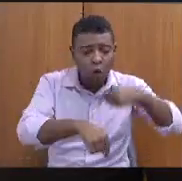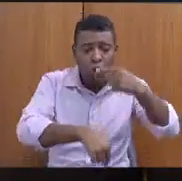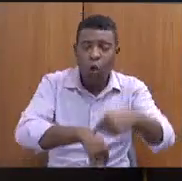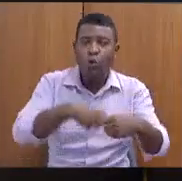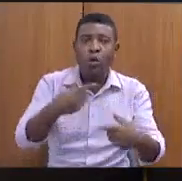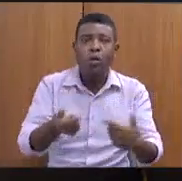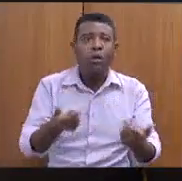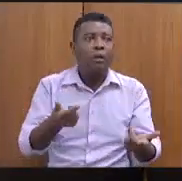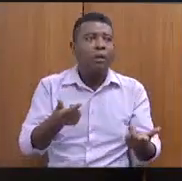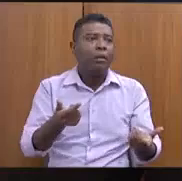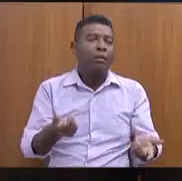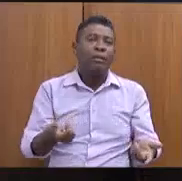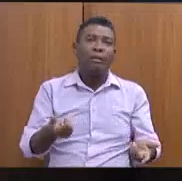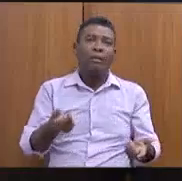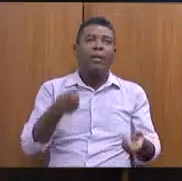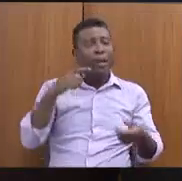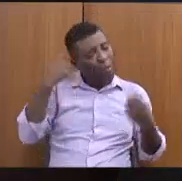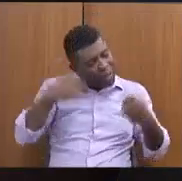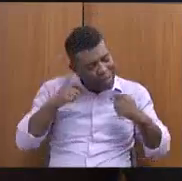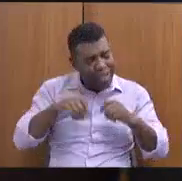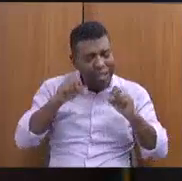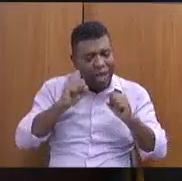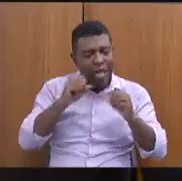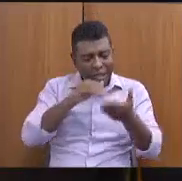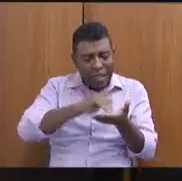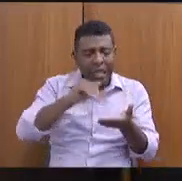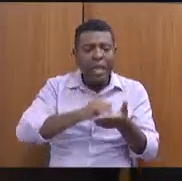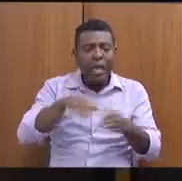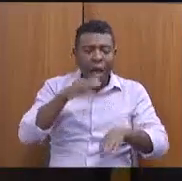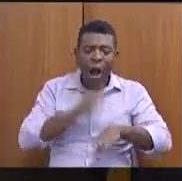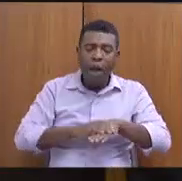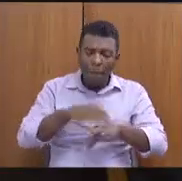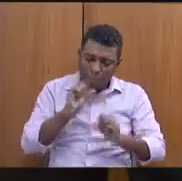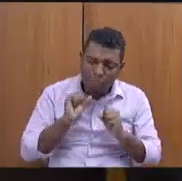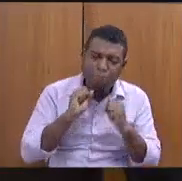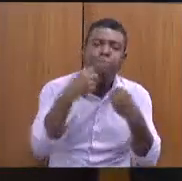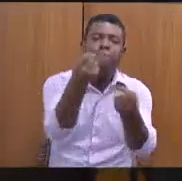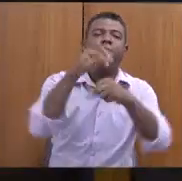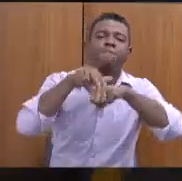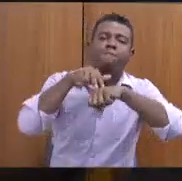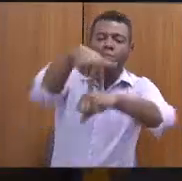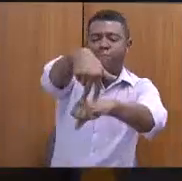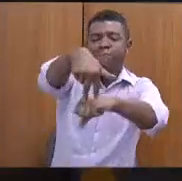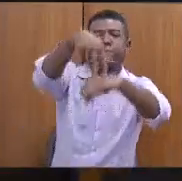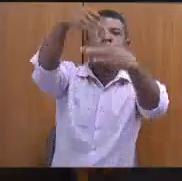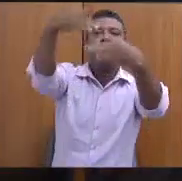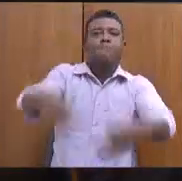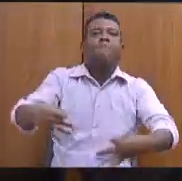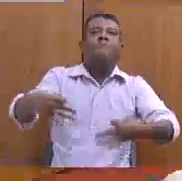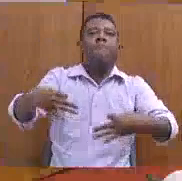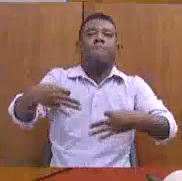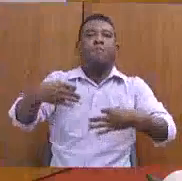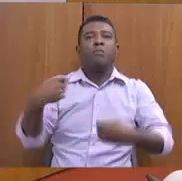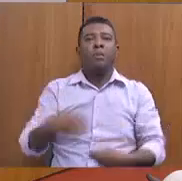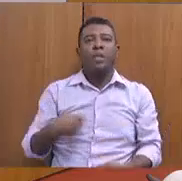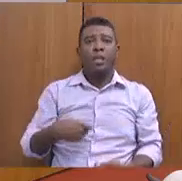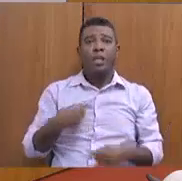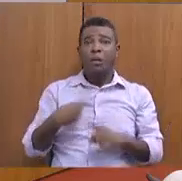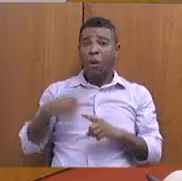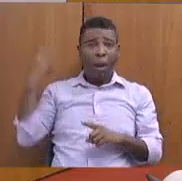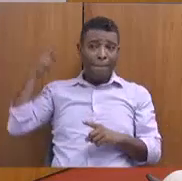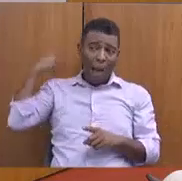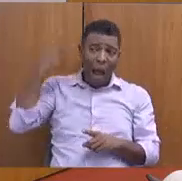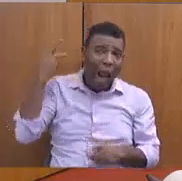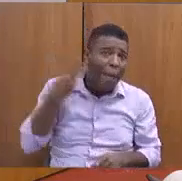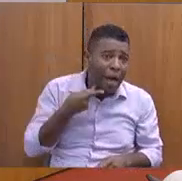secretaria muito fortalecida. Então, acho que essa precisa ser uma diretriz nossa, enquanto parlamentares, porque também o parlamento tem a sua responsabilidade.